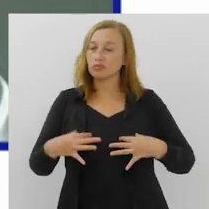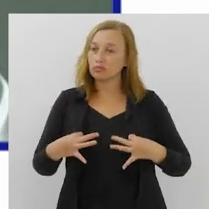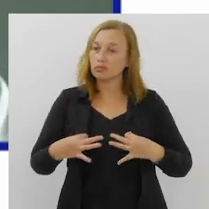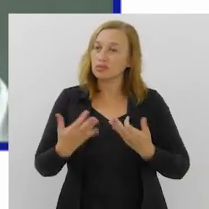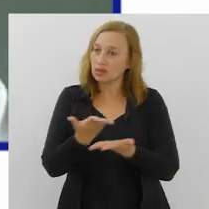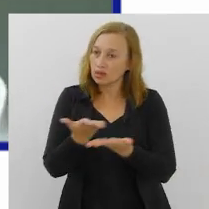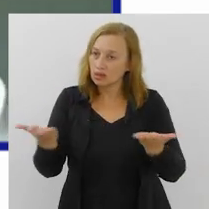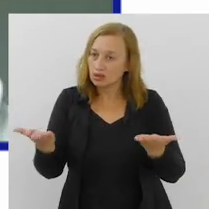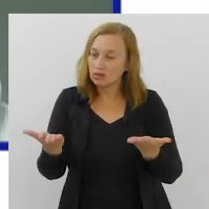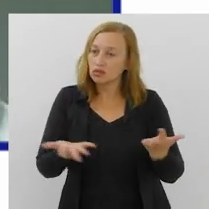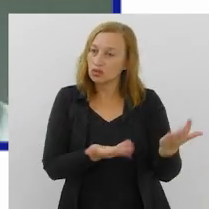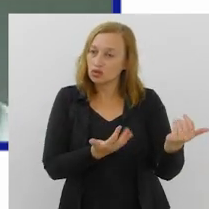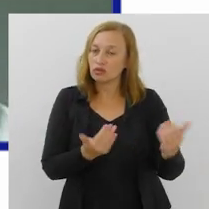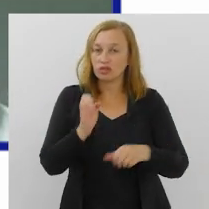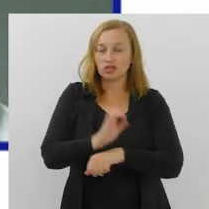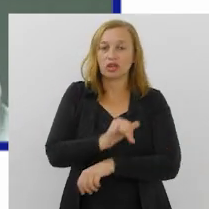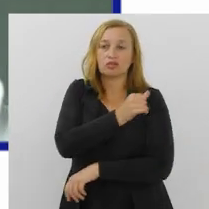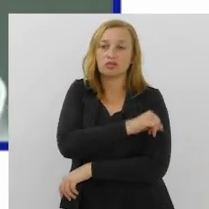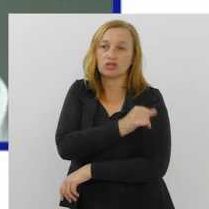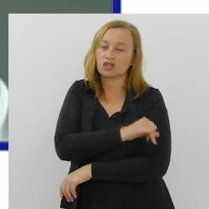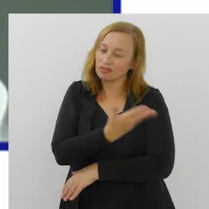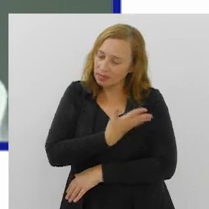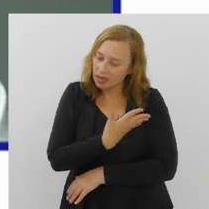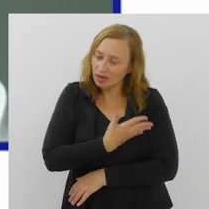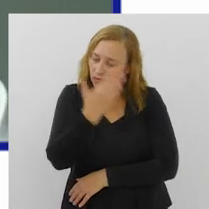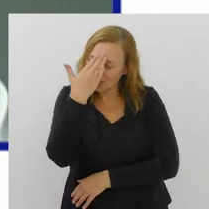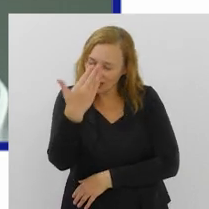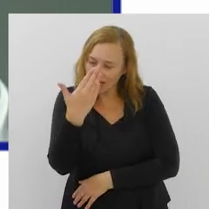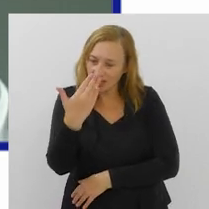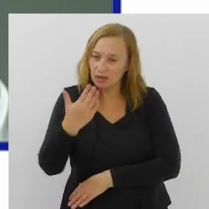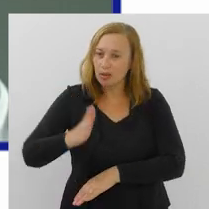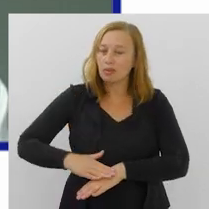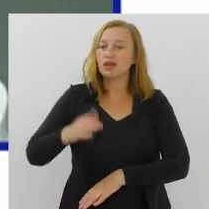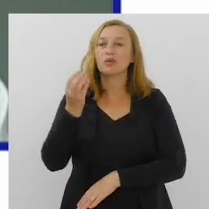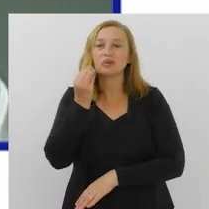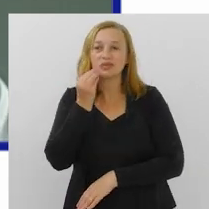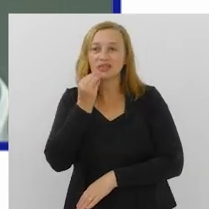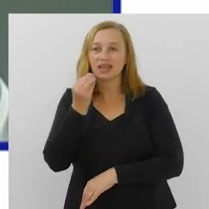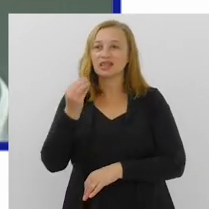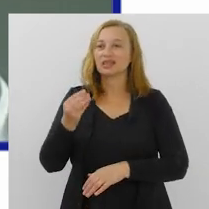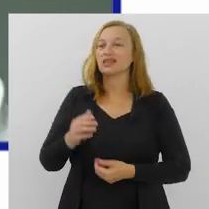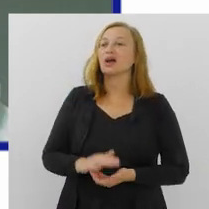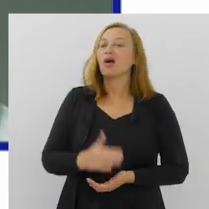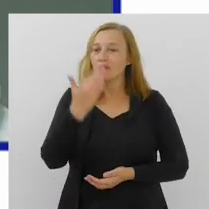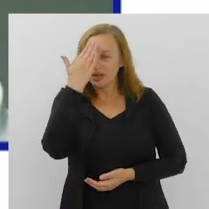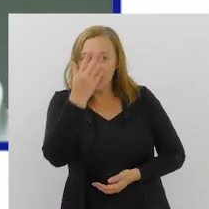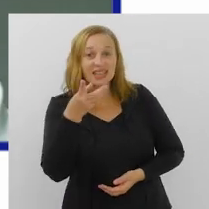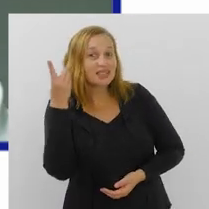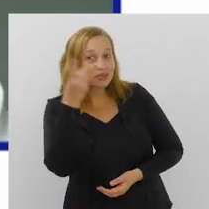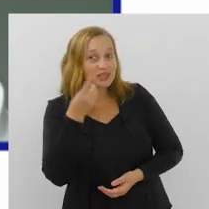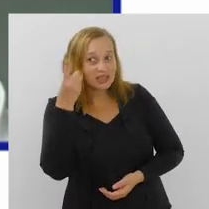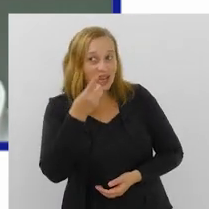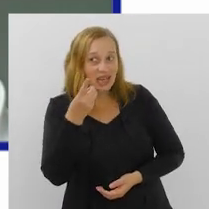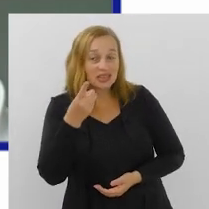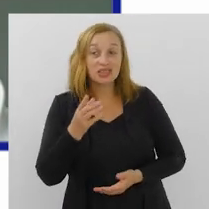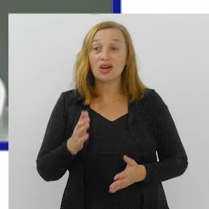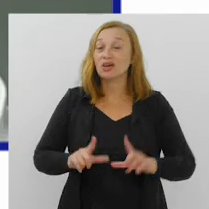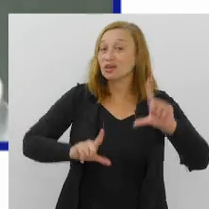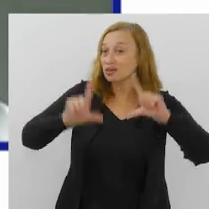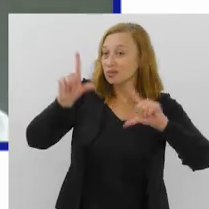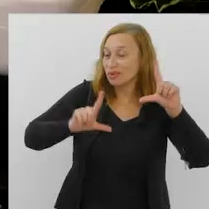e colocar o meu mandato também à disposição de toda a juventude do Estado do Rio de Janeiro. Amigo, muito obrigado por mais essa